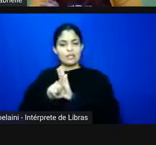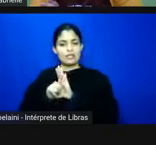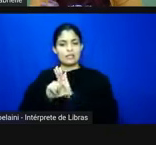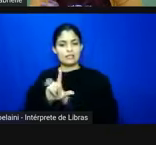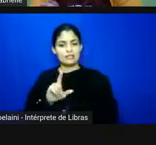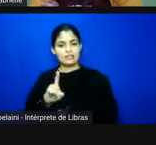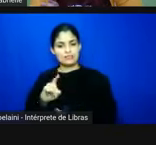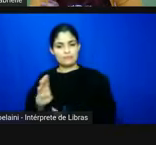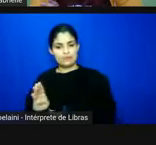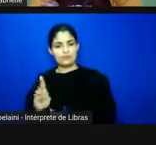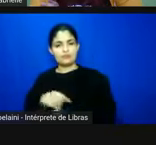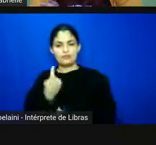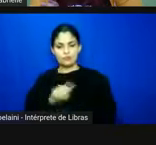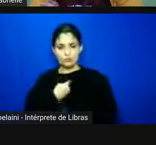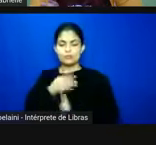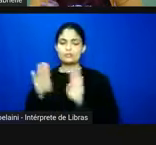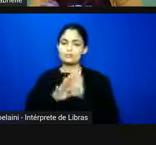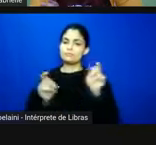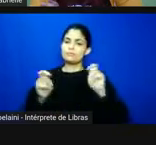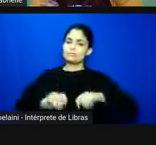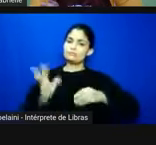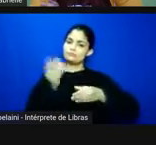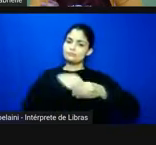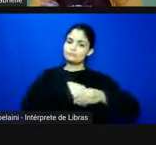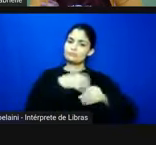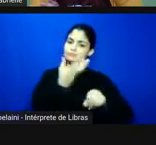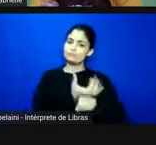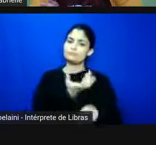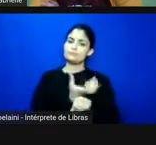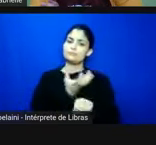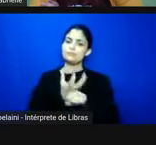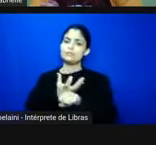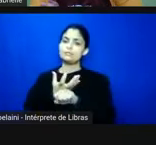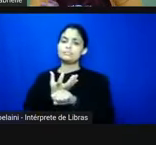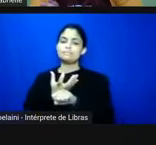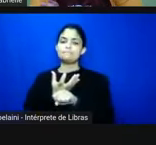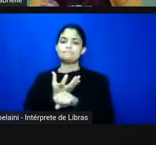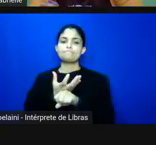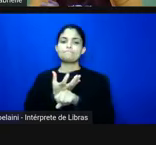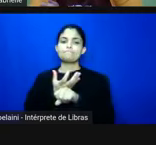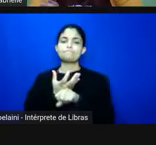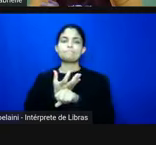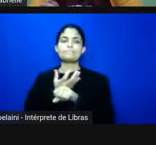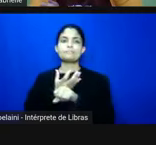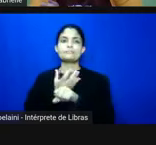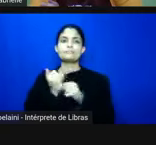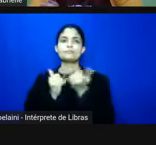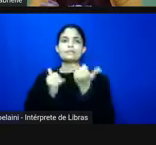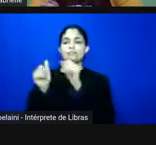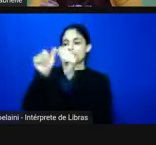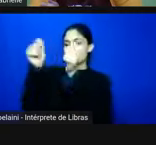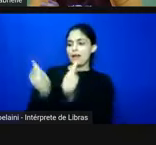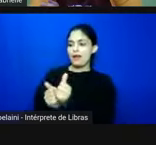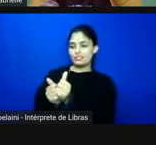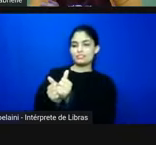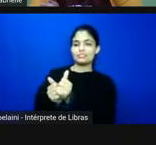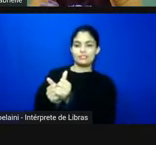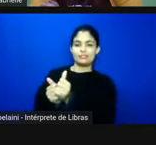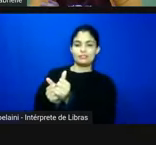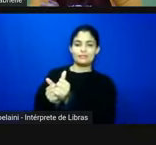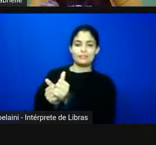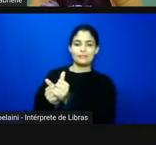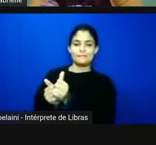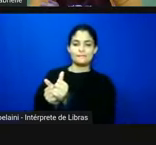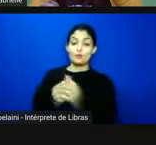acaba tendo que fazer nessas disciplinas é aquela a imagem de trocar o pneu com o carro andando